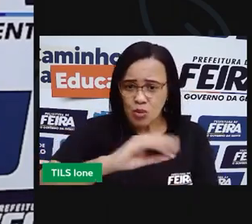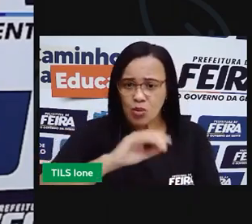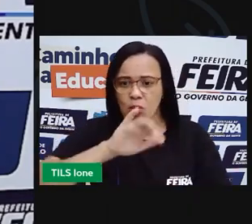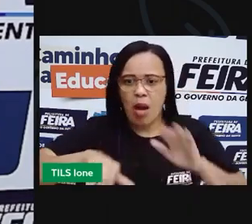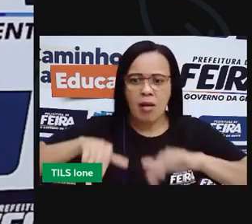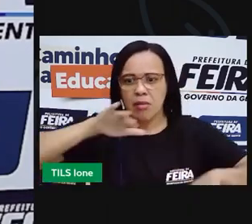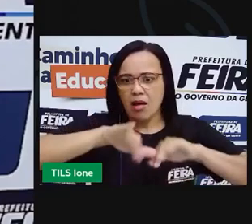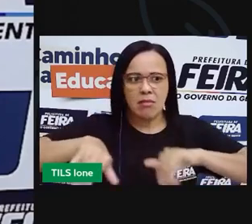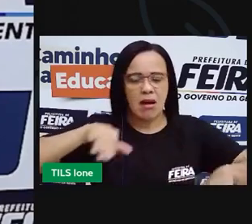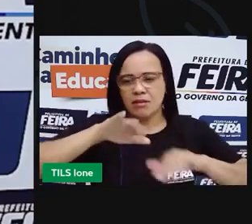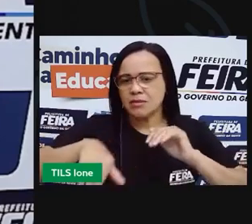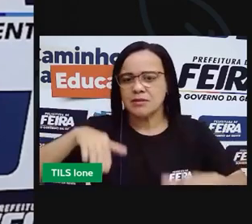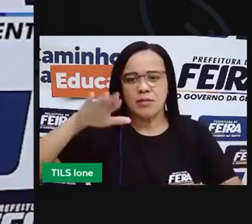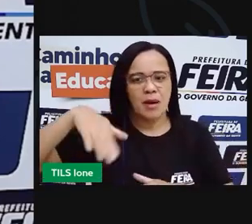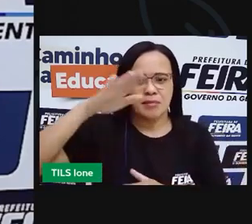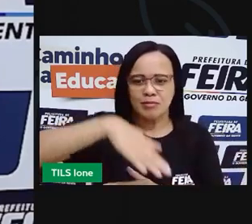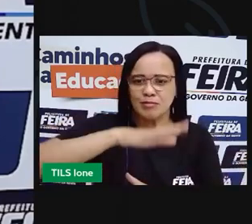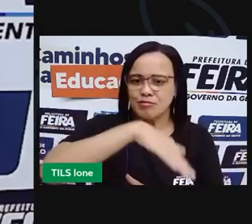de nadar.